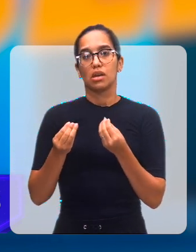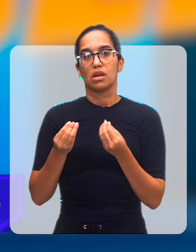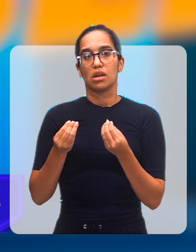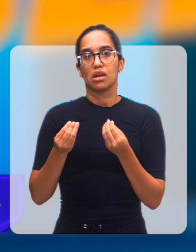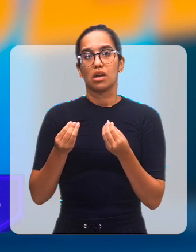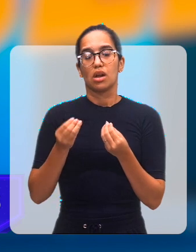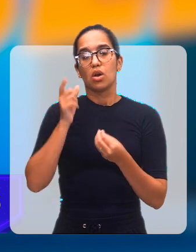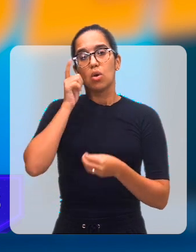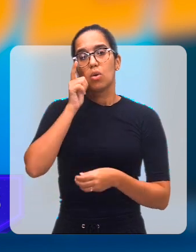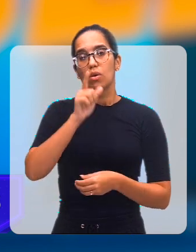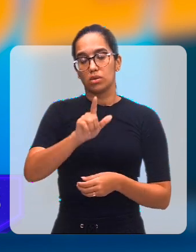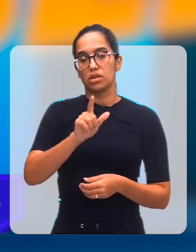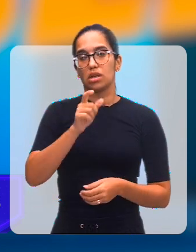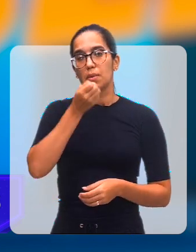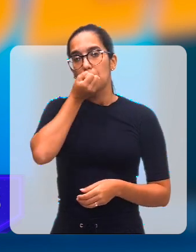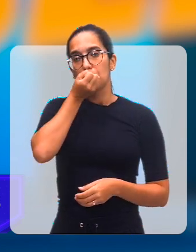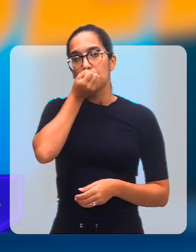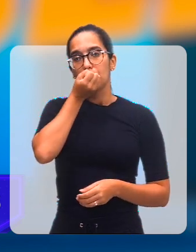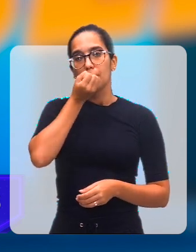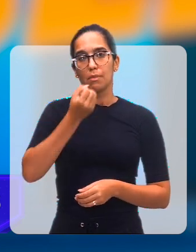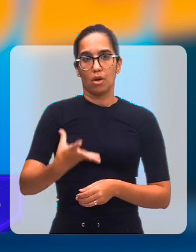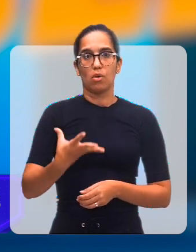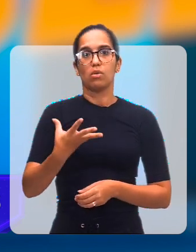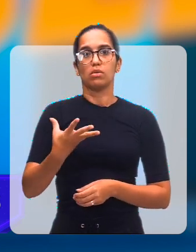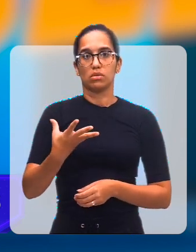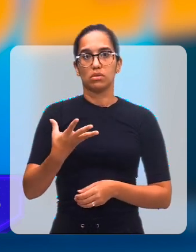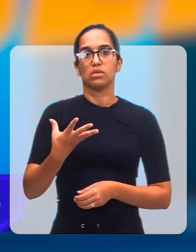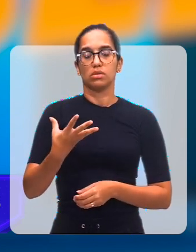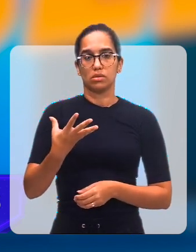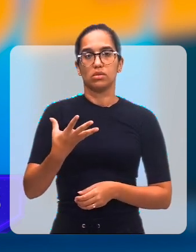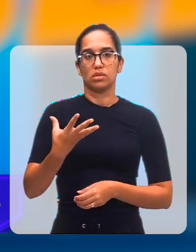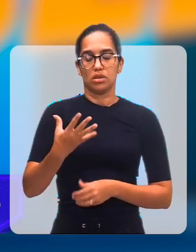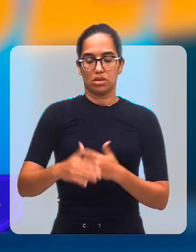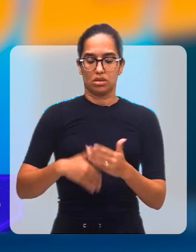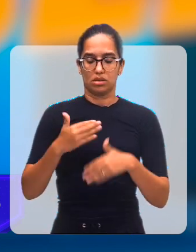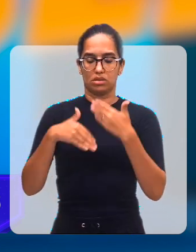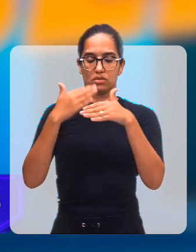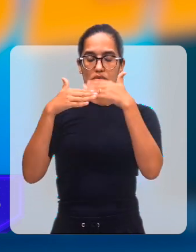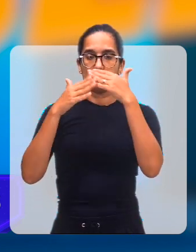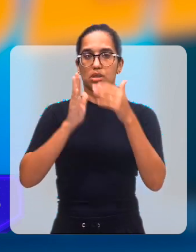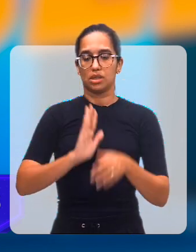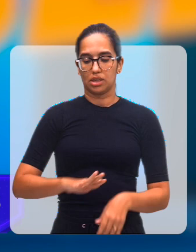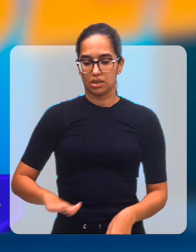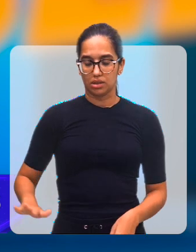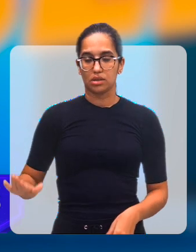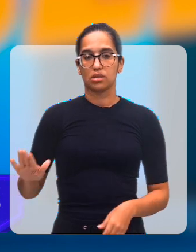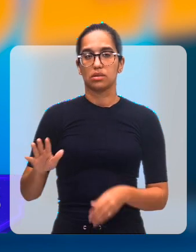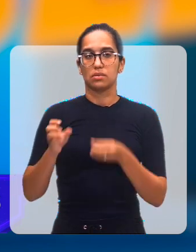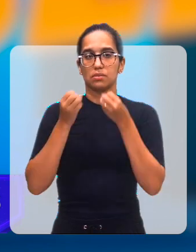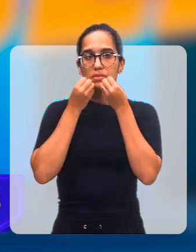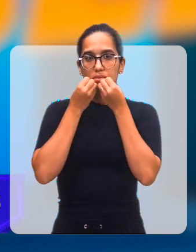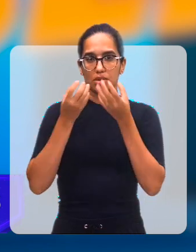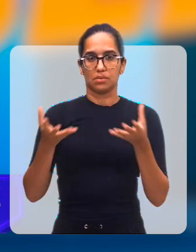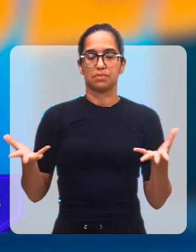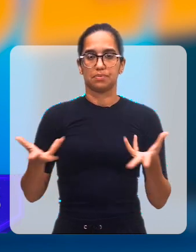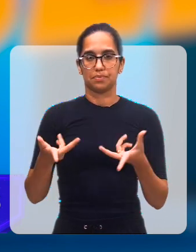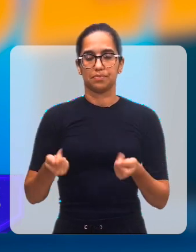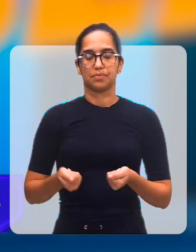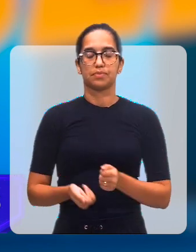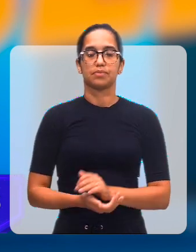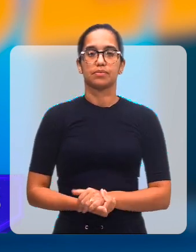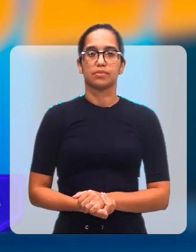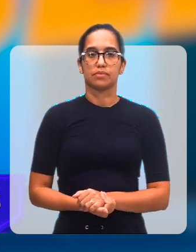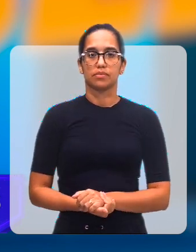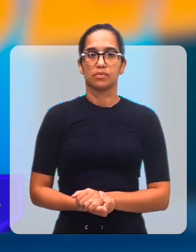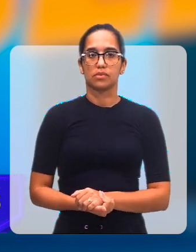para que essa tríade dê um resultado nesse atendimento, nesse desenvolvimento dessa criança de forma